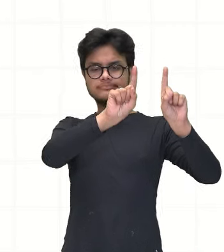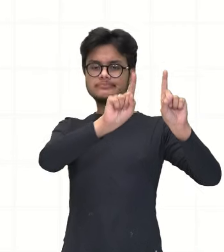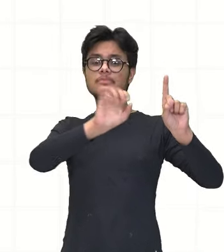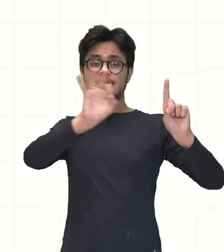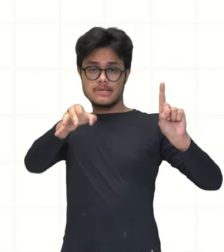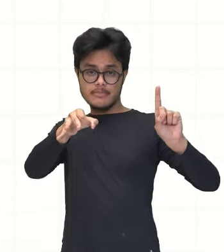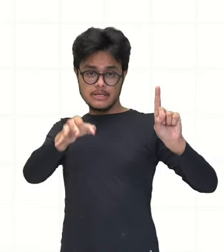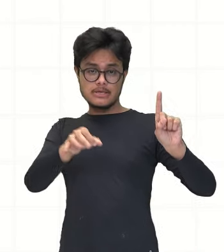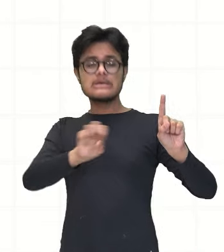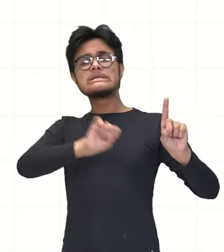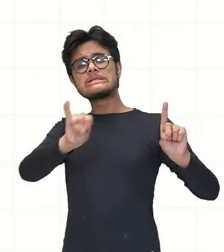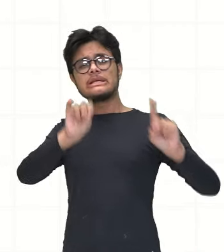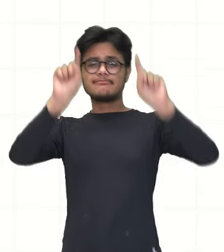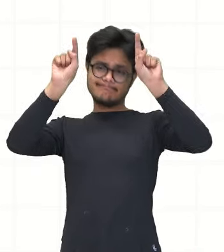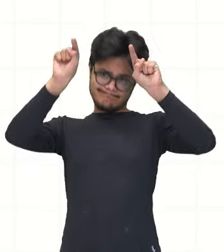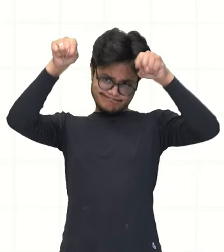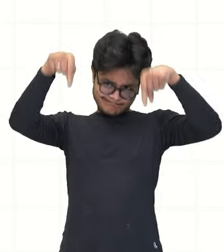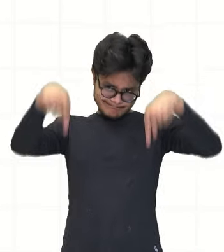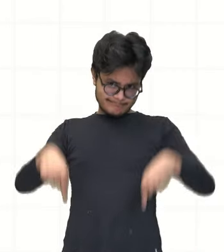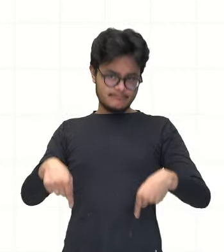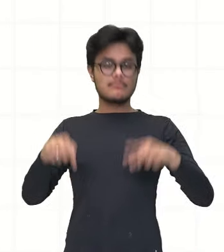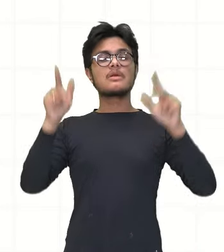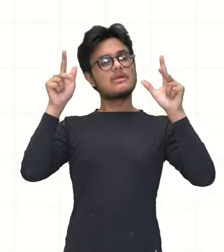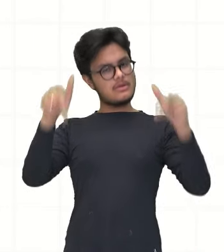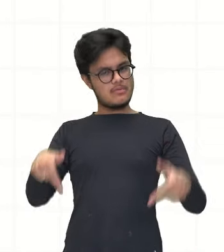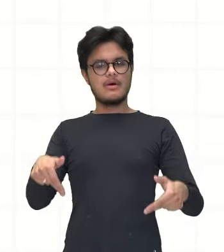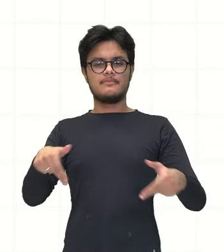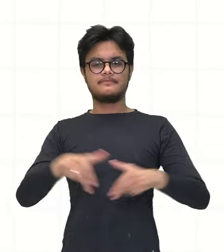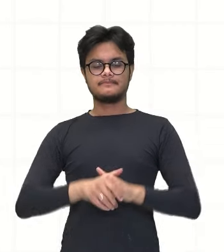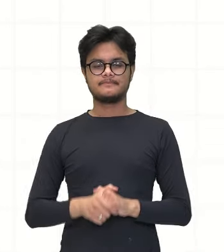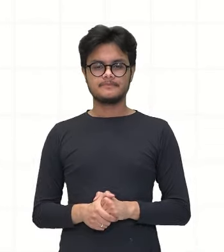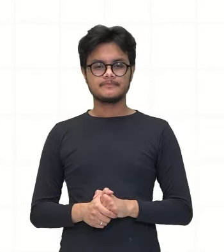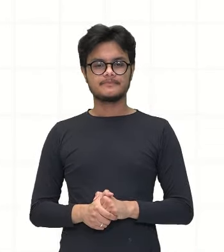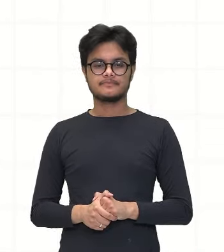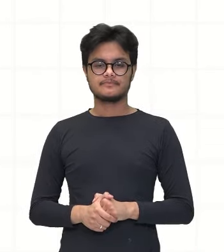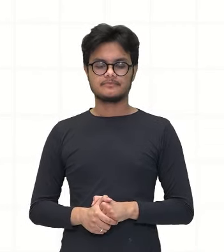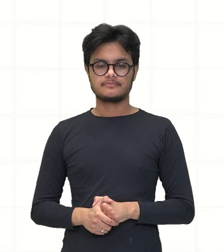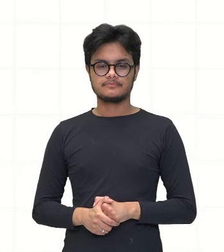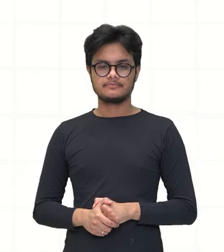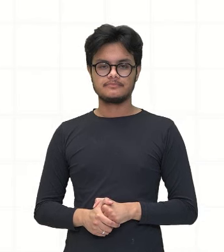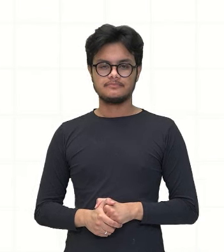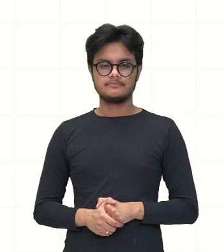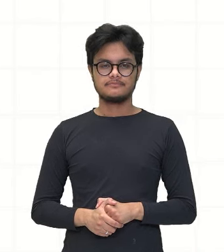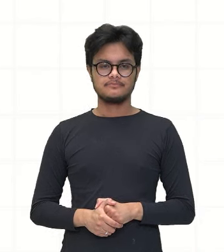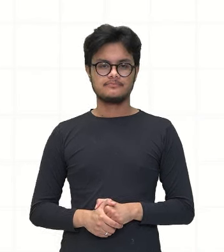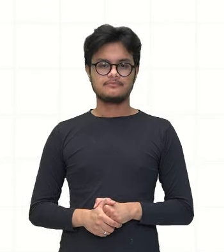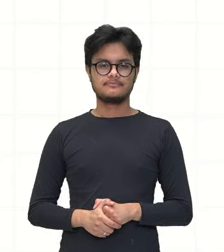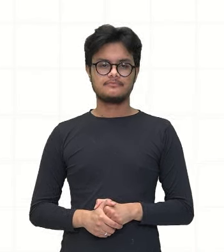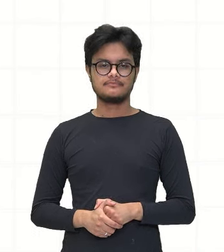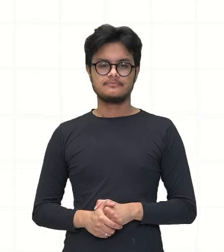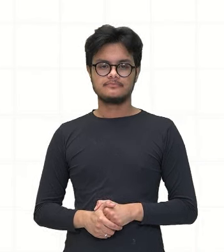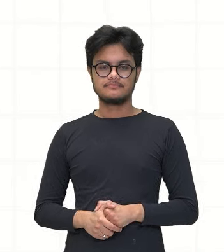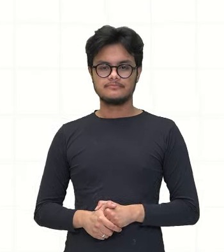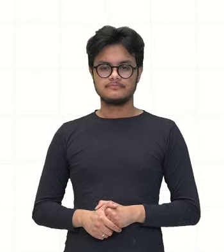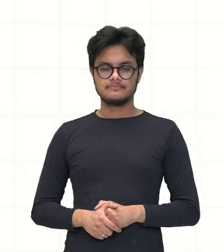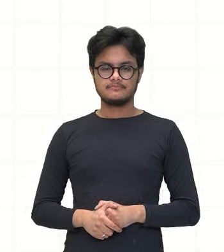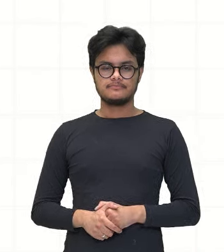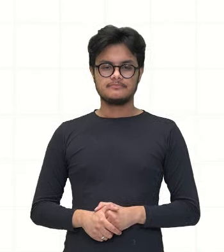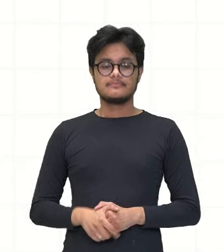está crescendo, a outra também vai crescer, vai aumentar. Então, quando a gente tem as duas grandezas